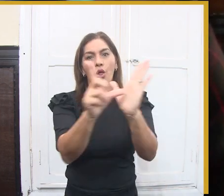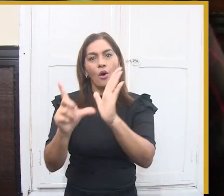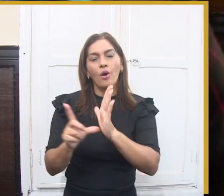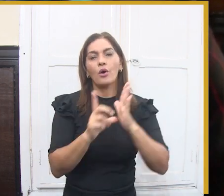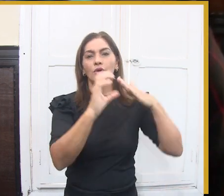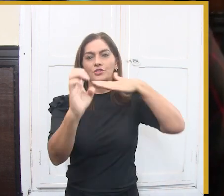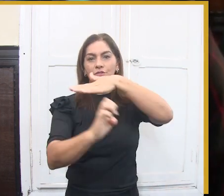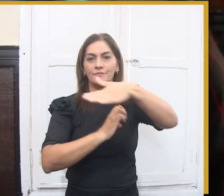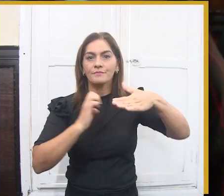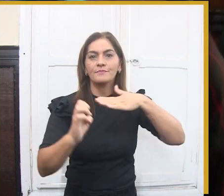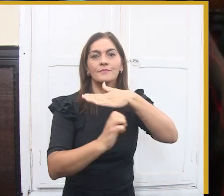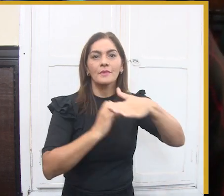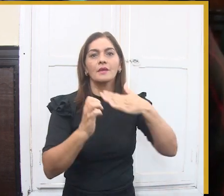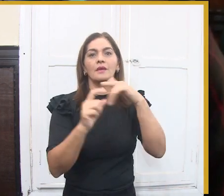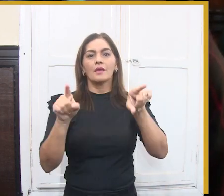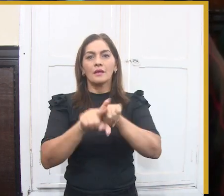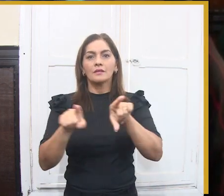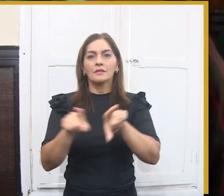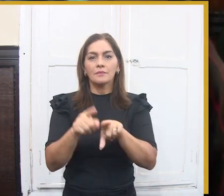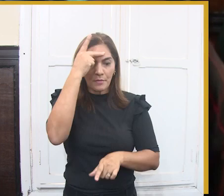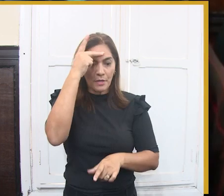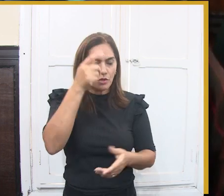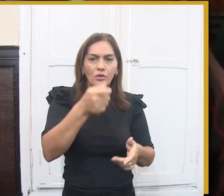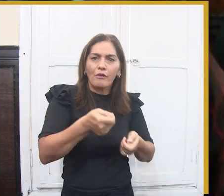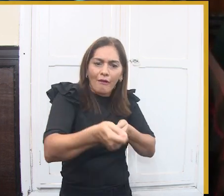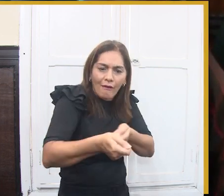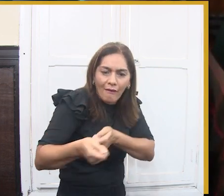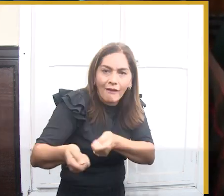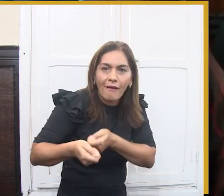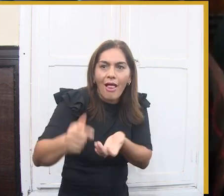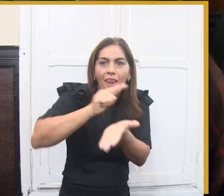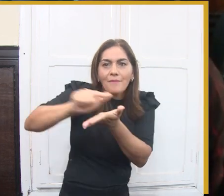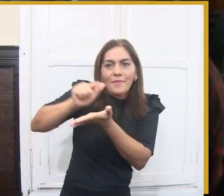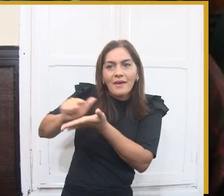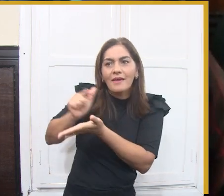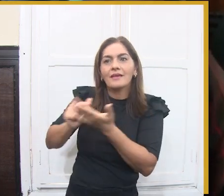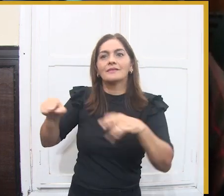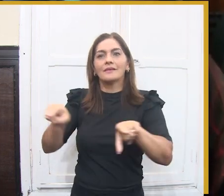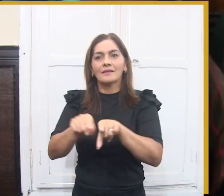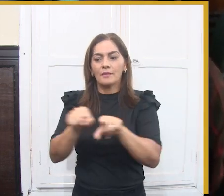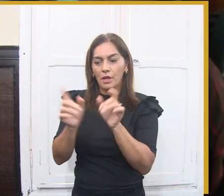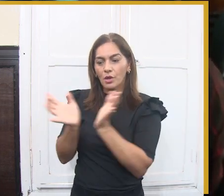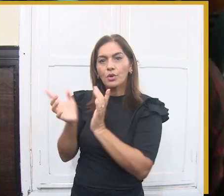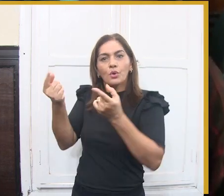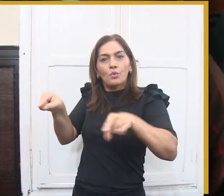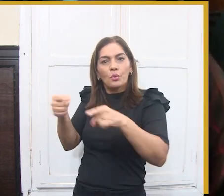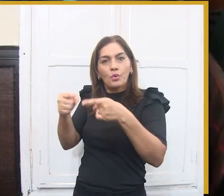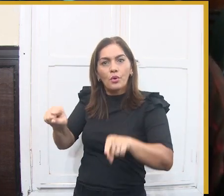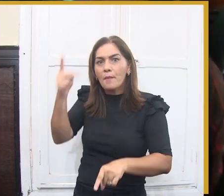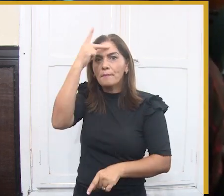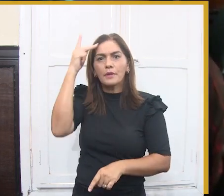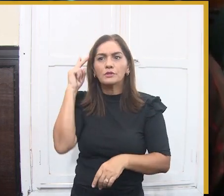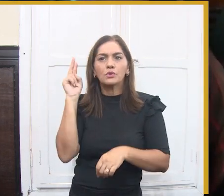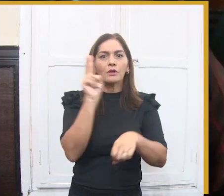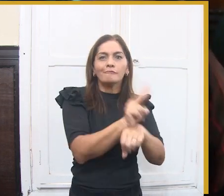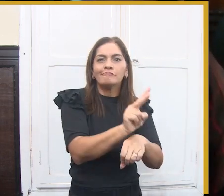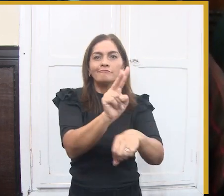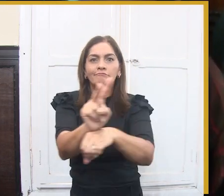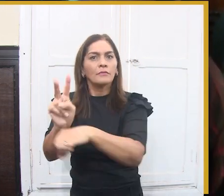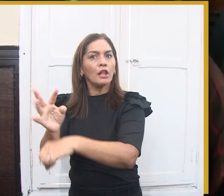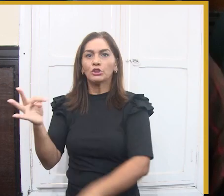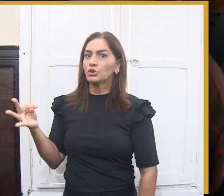cartão de visitas. Então, em nome de todas essas mulheres, de todos esses homens, de todos os comerciantes,